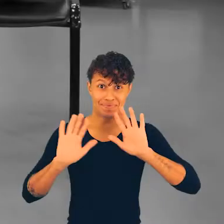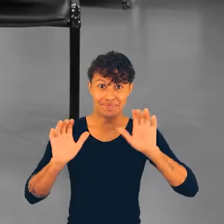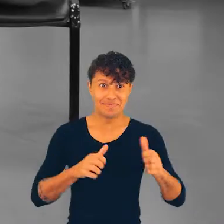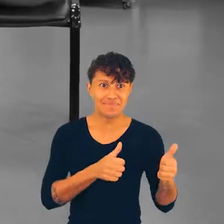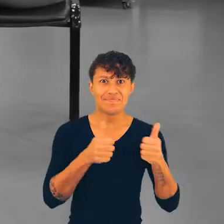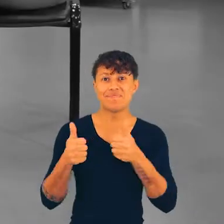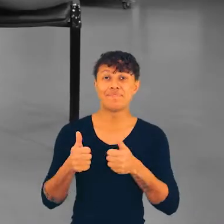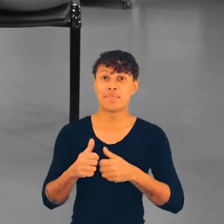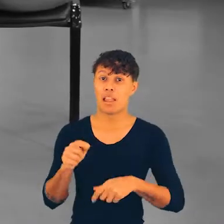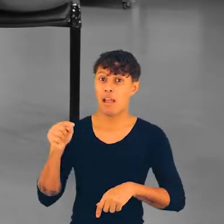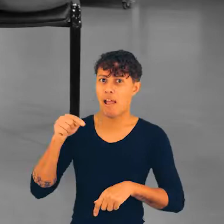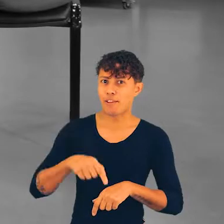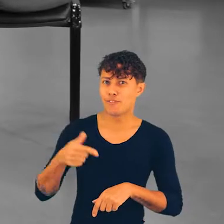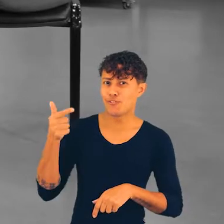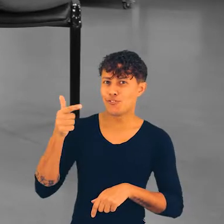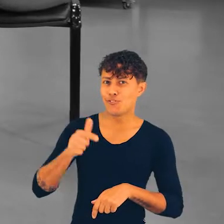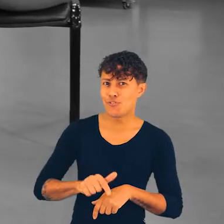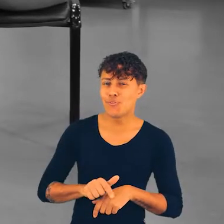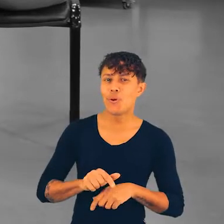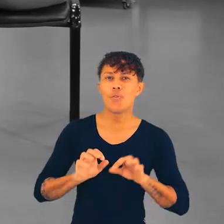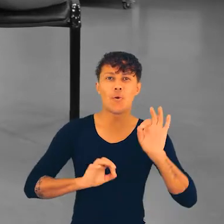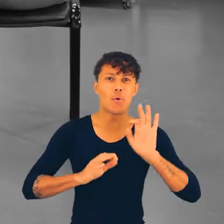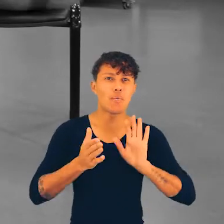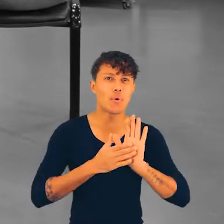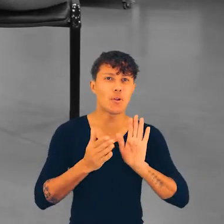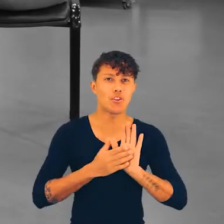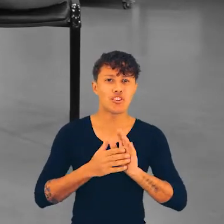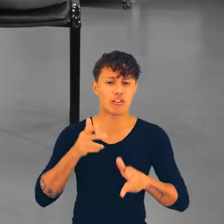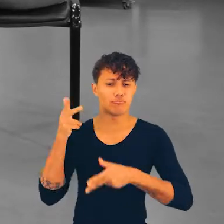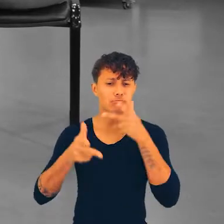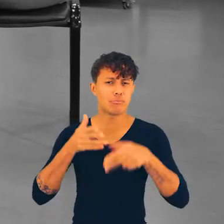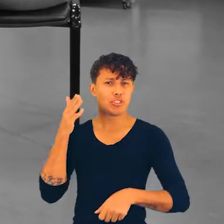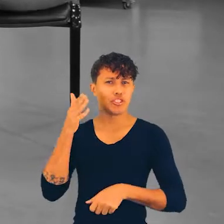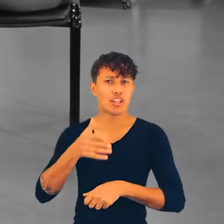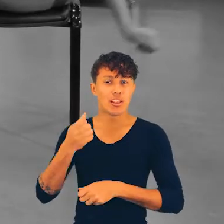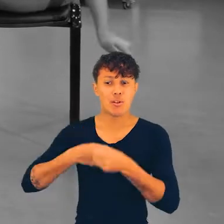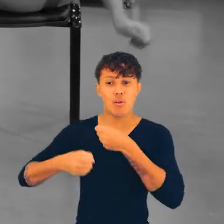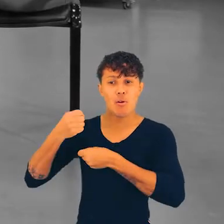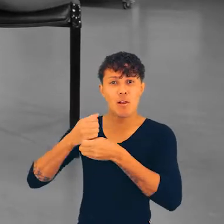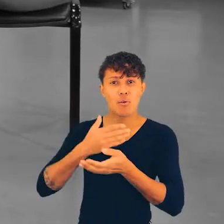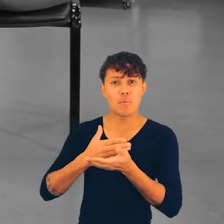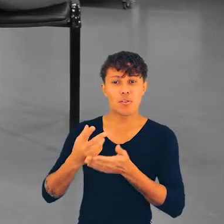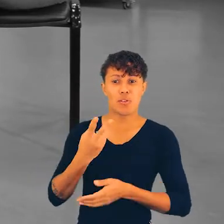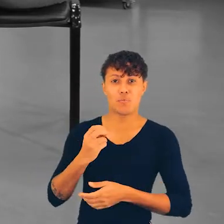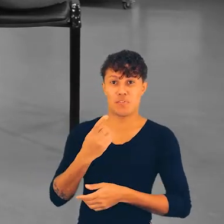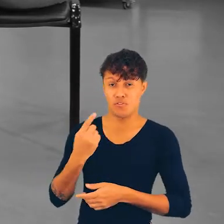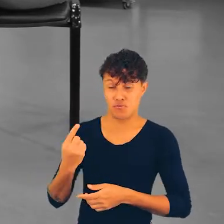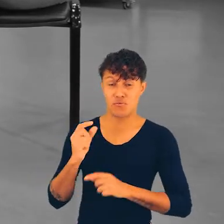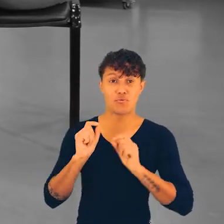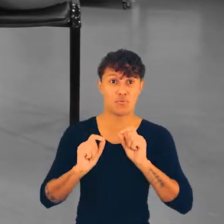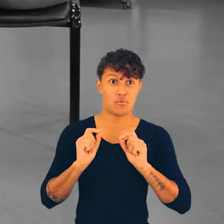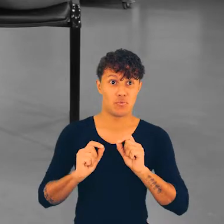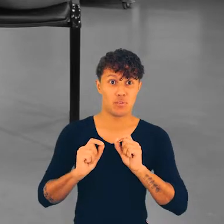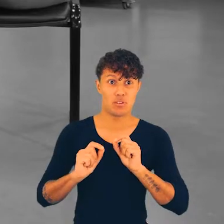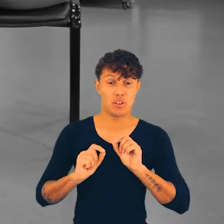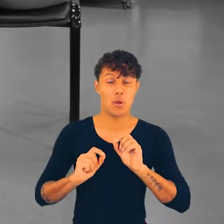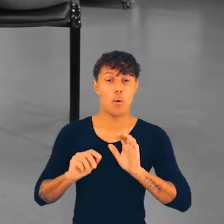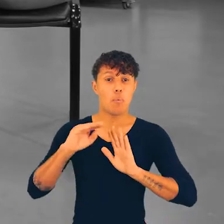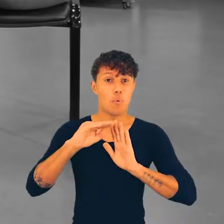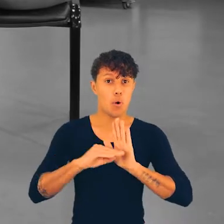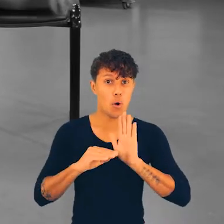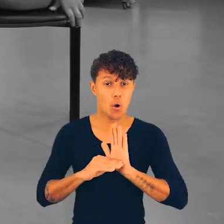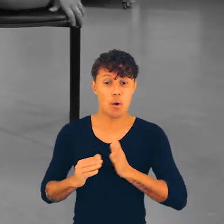Olá, tudo bem? Essa é mais uma edição do projeto Papo Reto iniciado em 2021, um projeto do programa